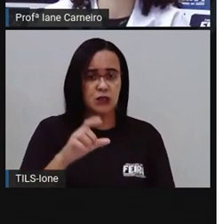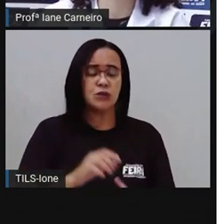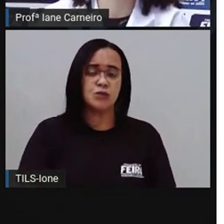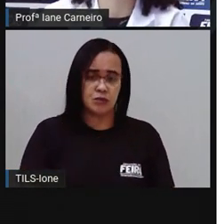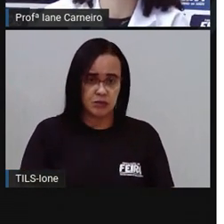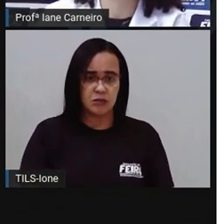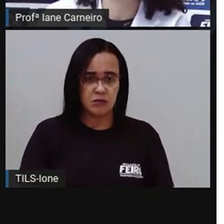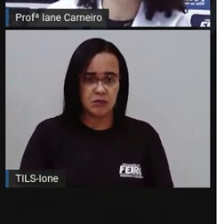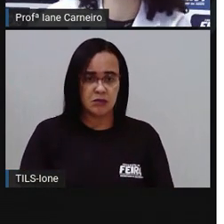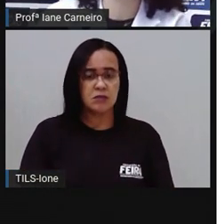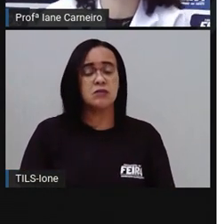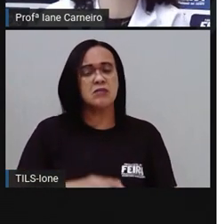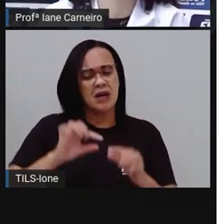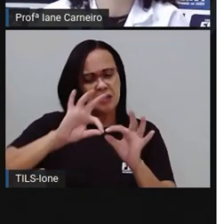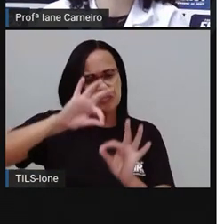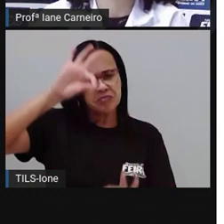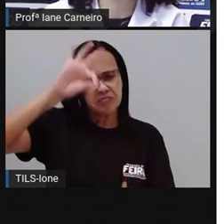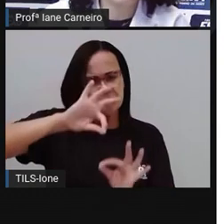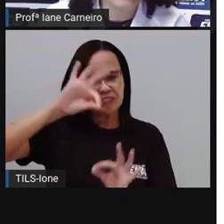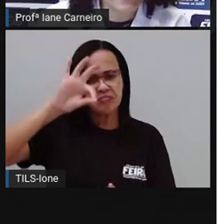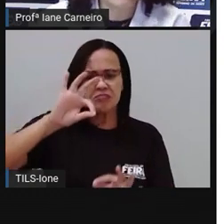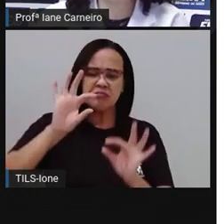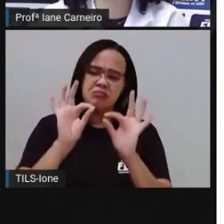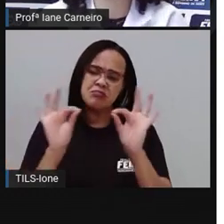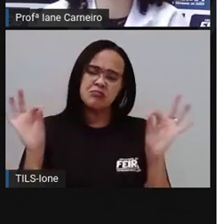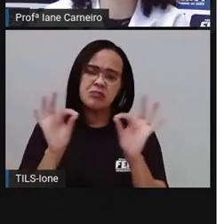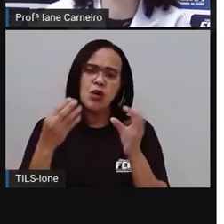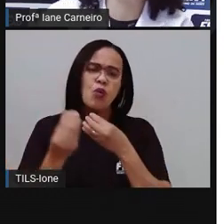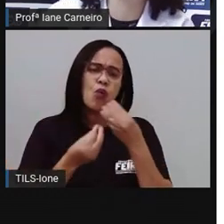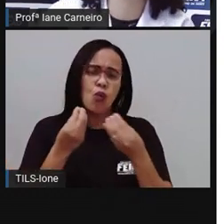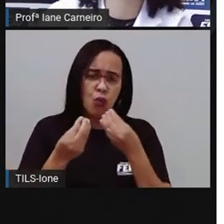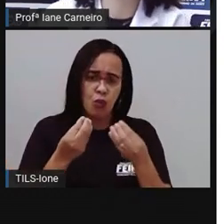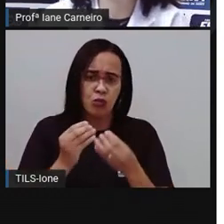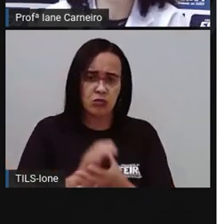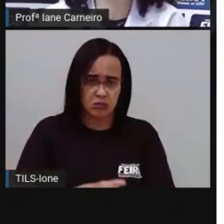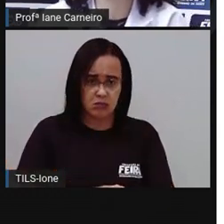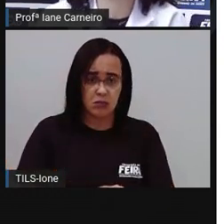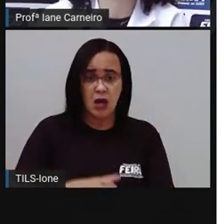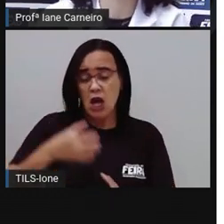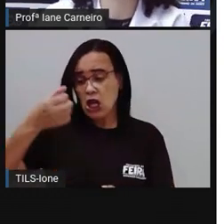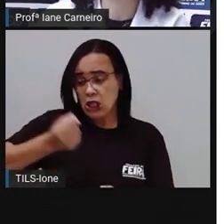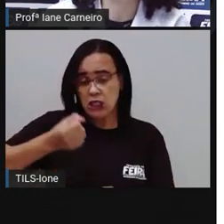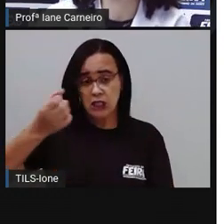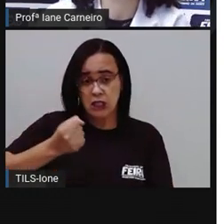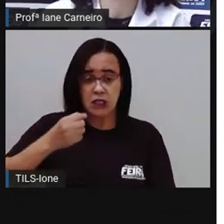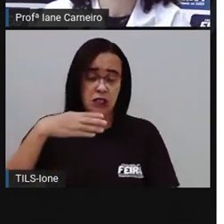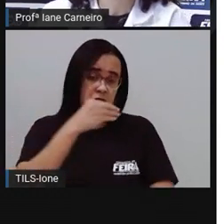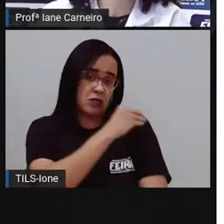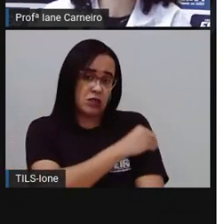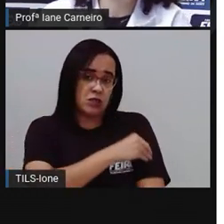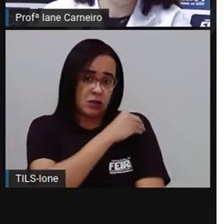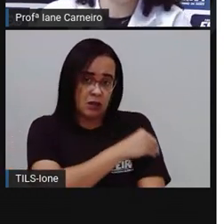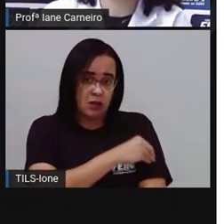para medirmos líquidos como o leite, o óleo, o álcool, a gasolina e outros